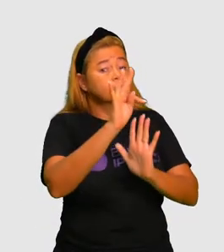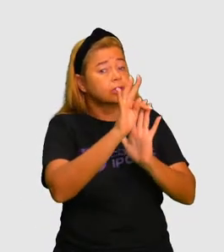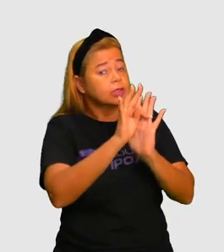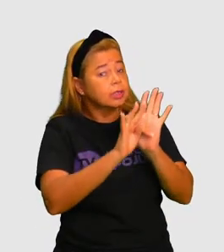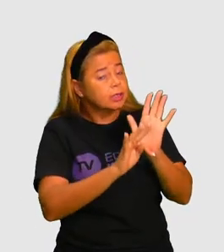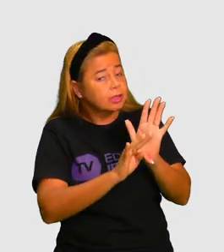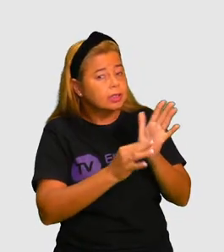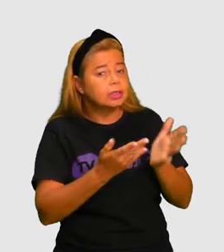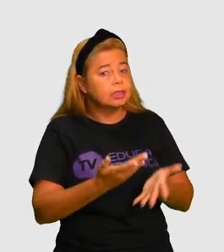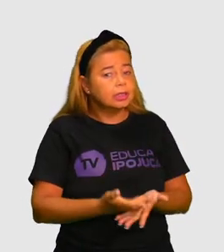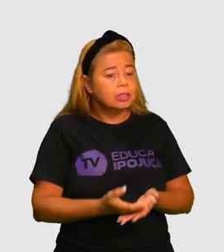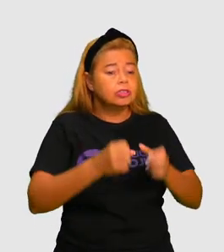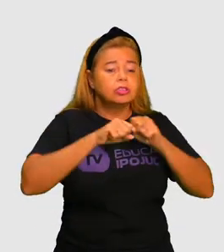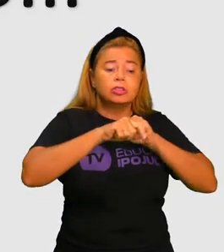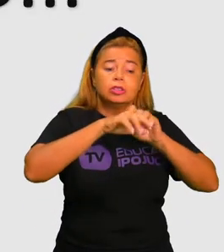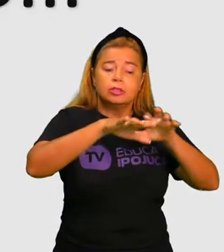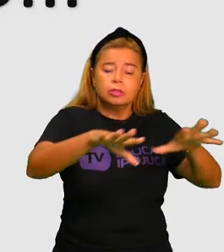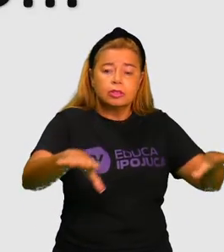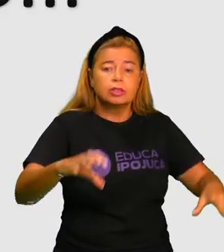científica.